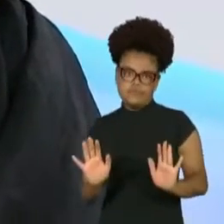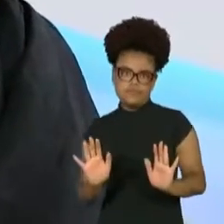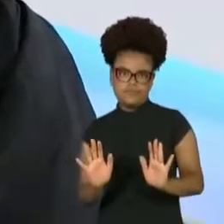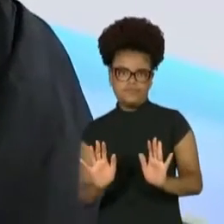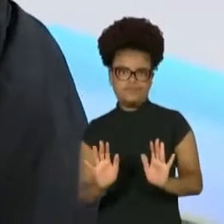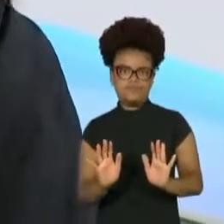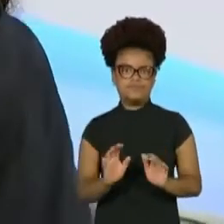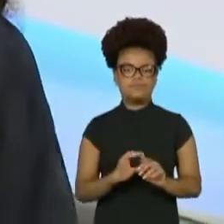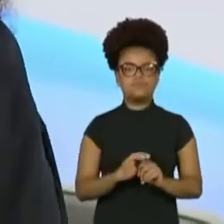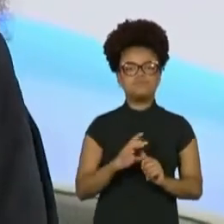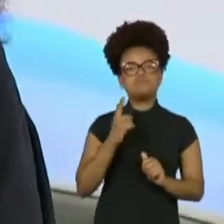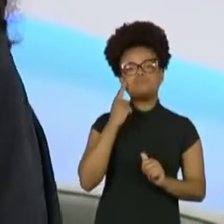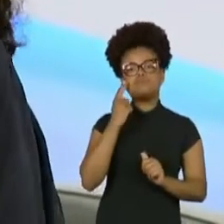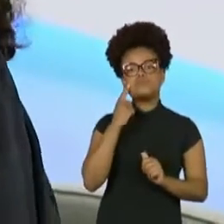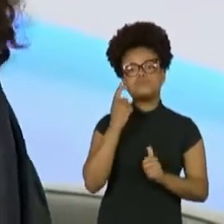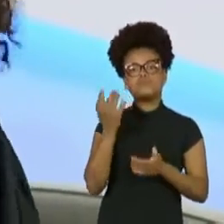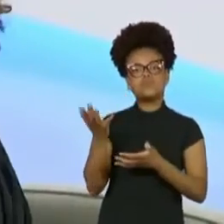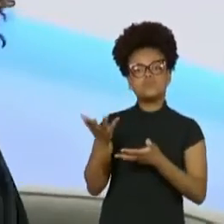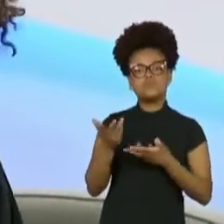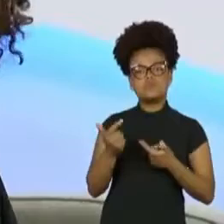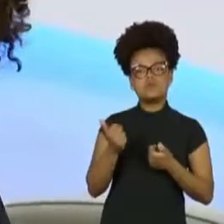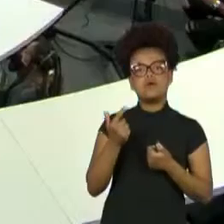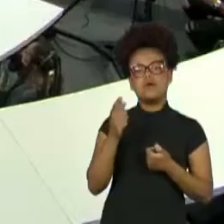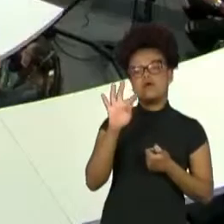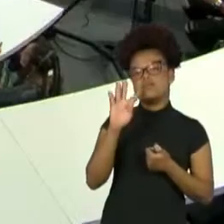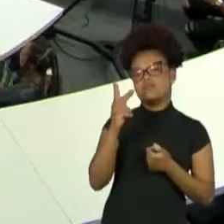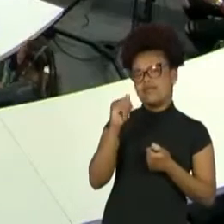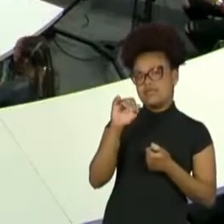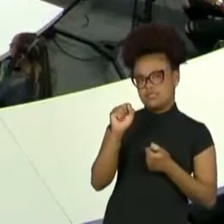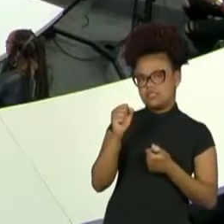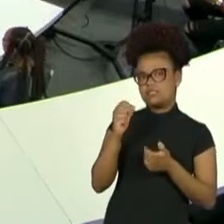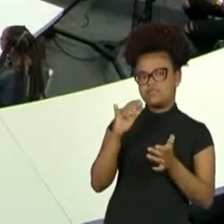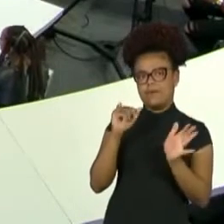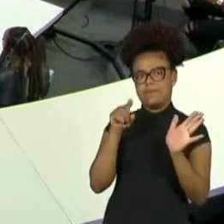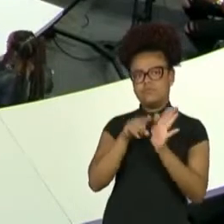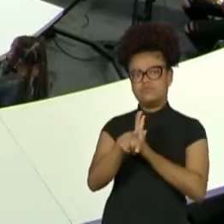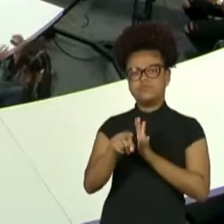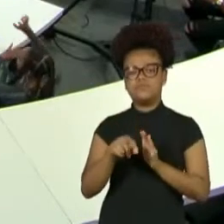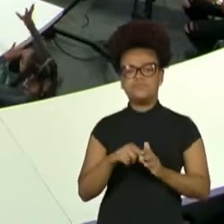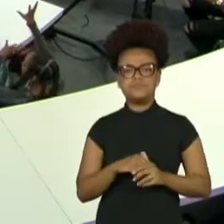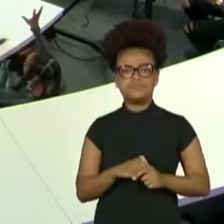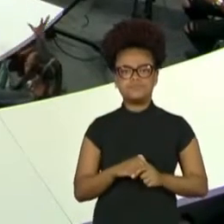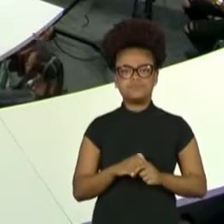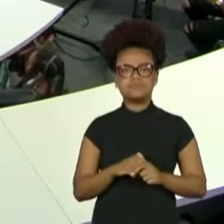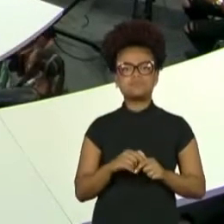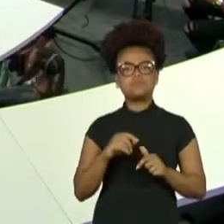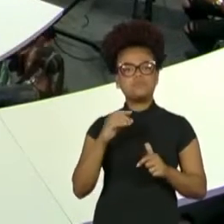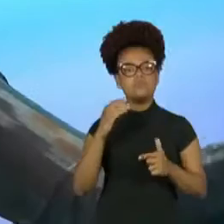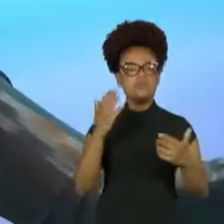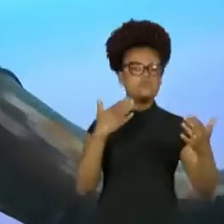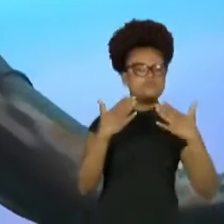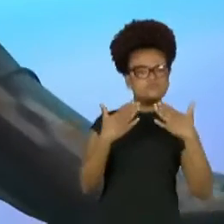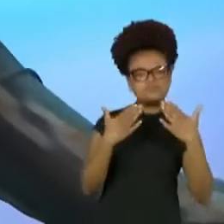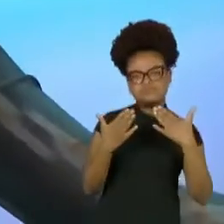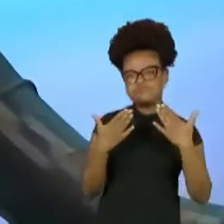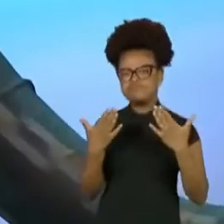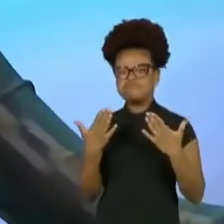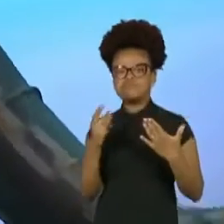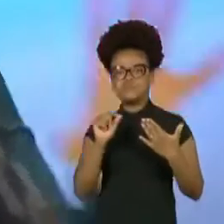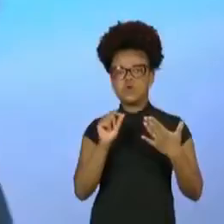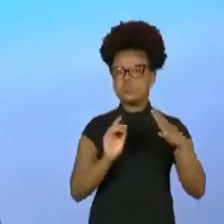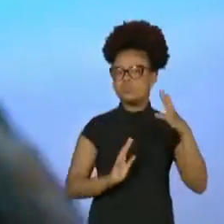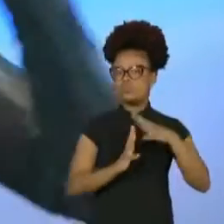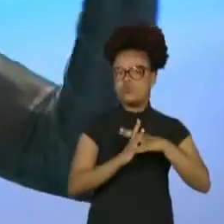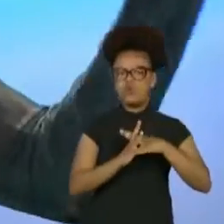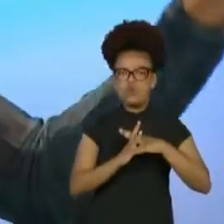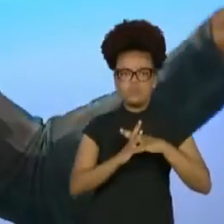nossas maiores, Thaís, sua vez, perguntar. Ah, a gente vive falando de um futuro distópico. Vamos falar de um